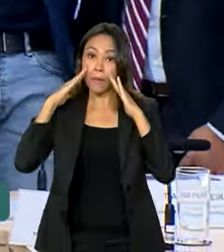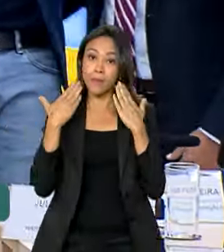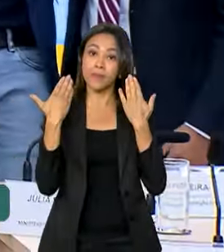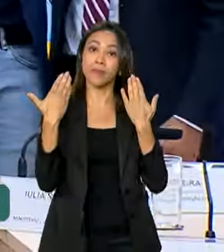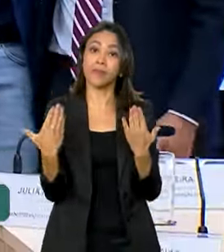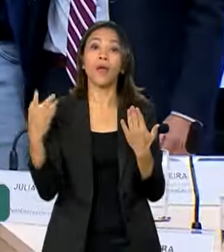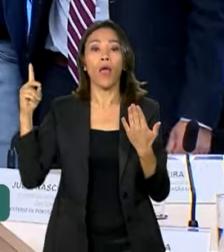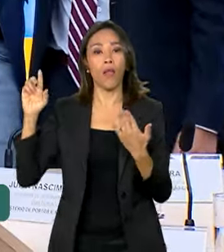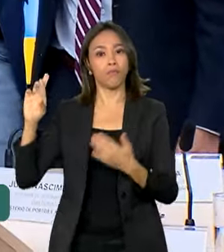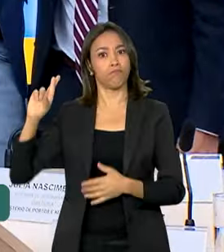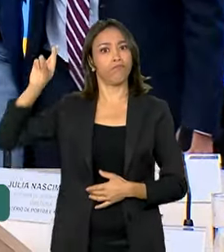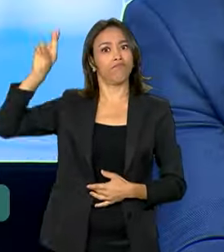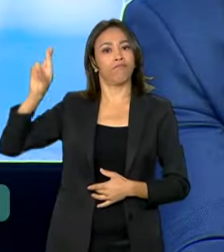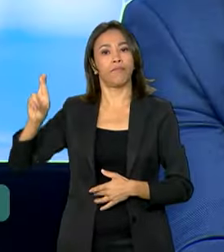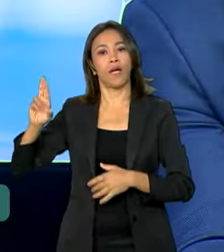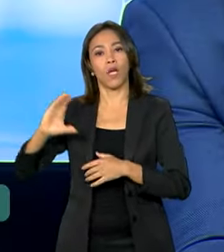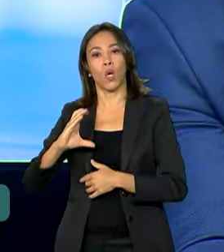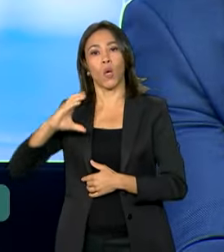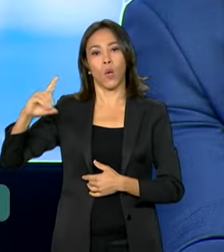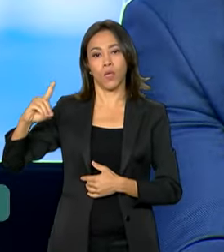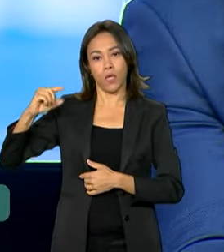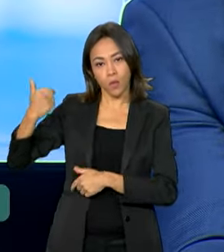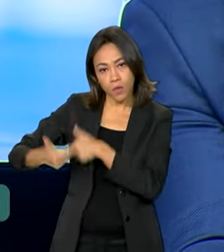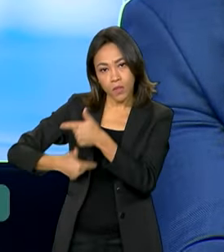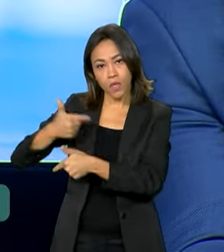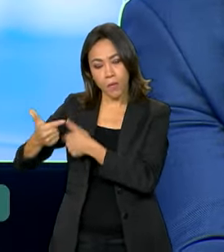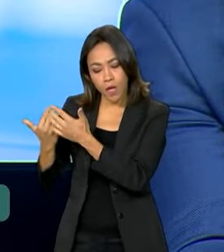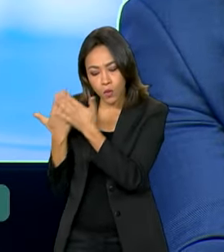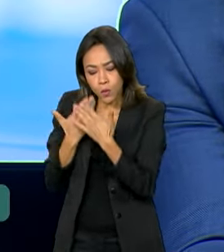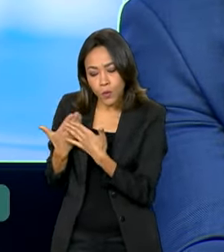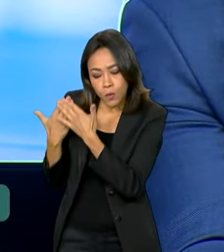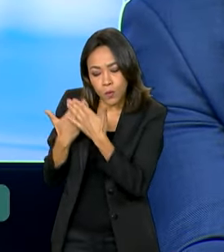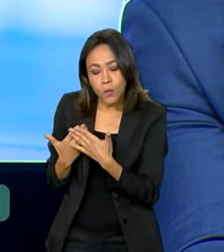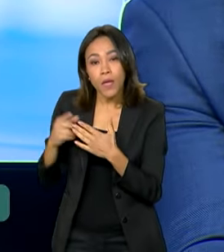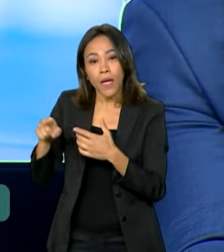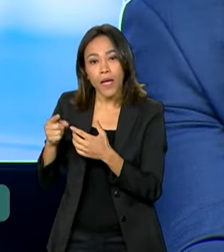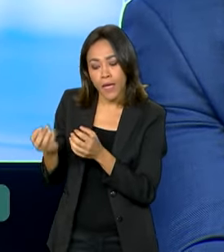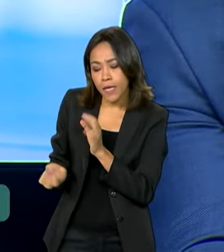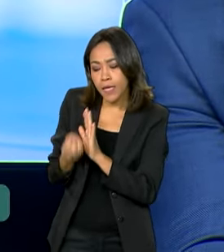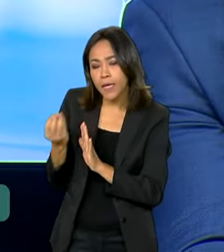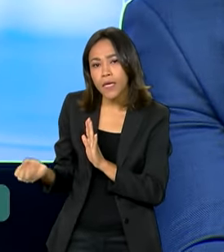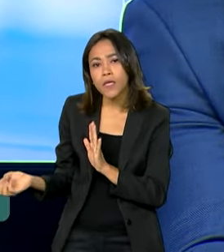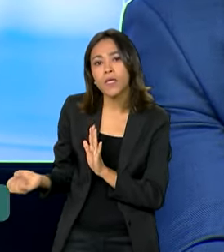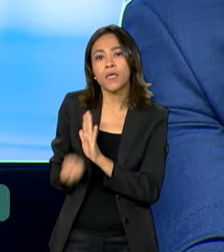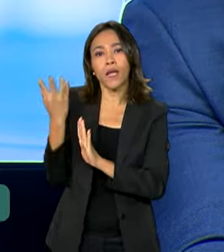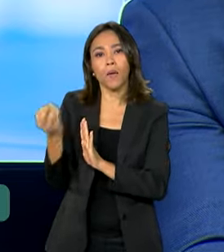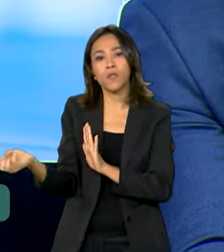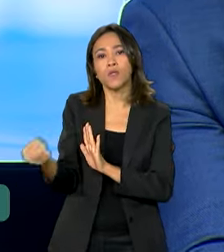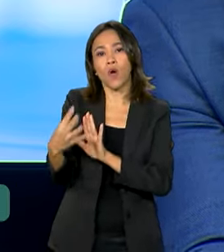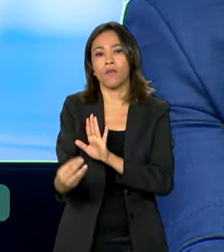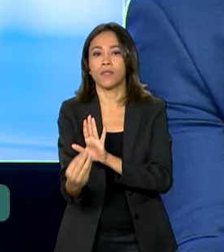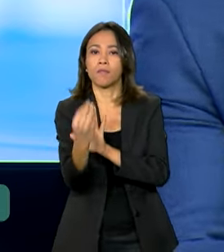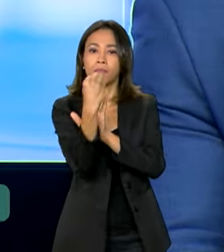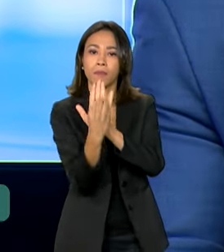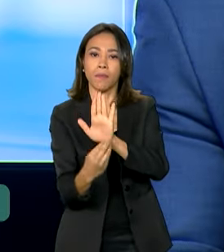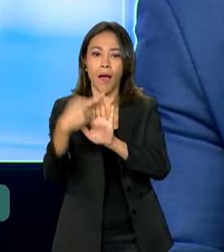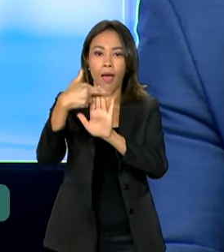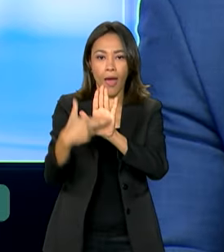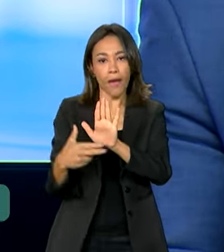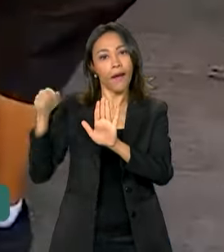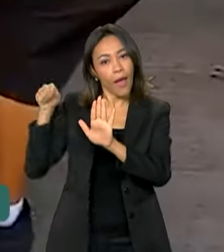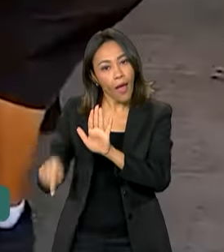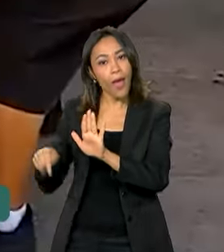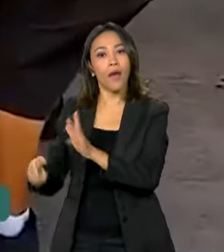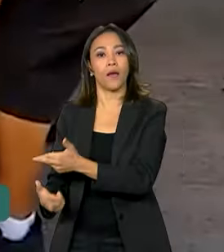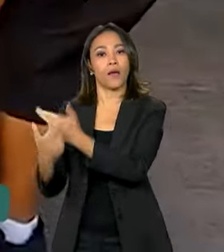que vai coordenar os trabalhos. Segundo ele, a elaboração das novas regras é hoje uma das prioridades da